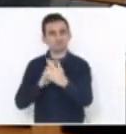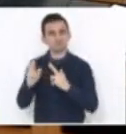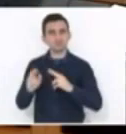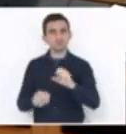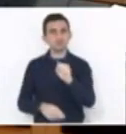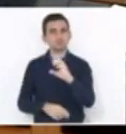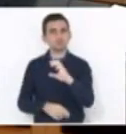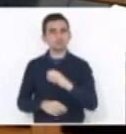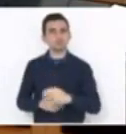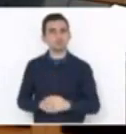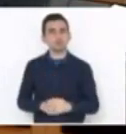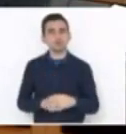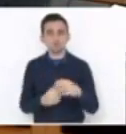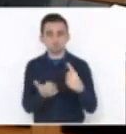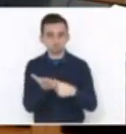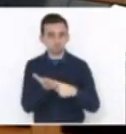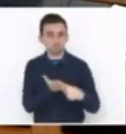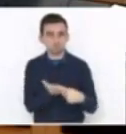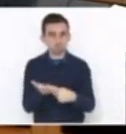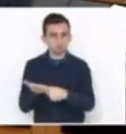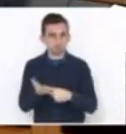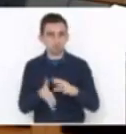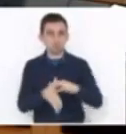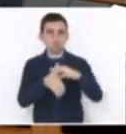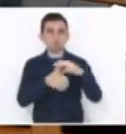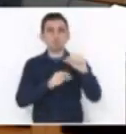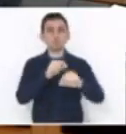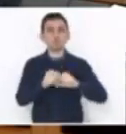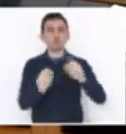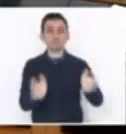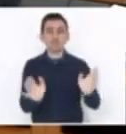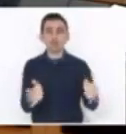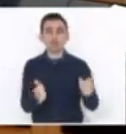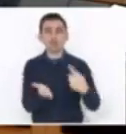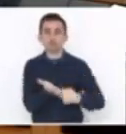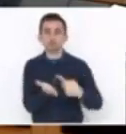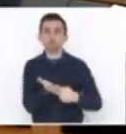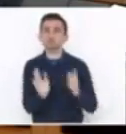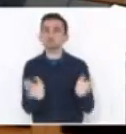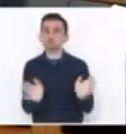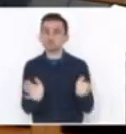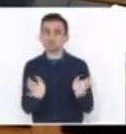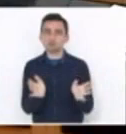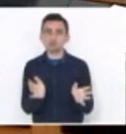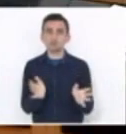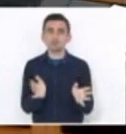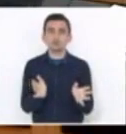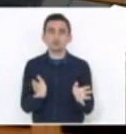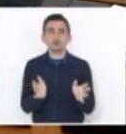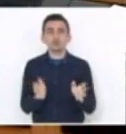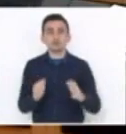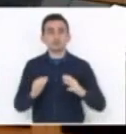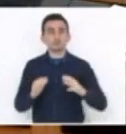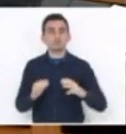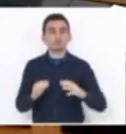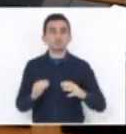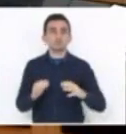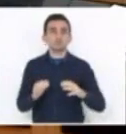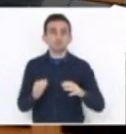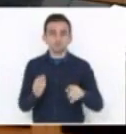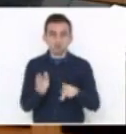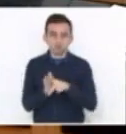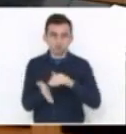No acordo de líderes também ficou combinado com o secretário da Casa Civil e de Planejamento, que